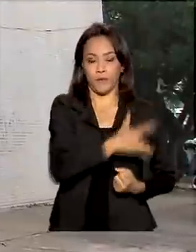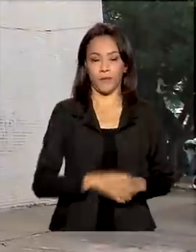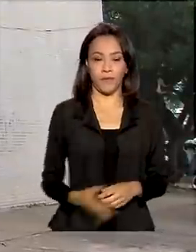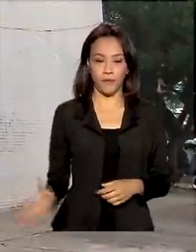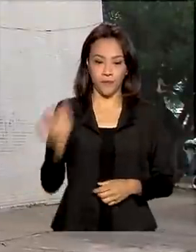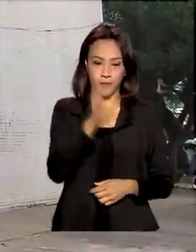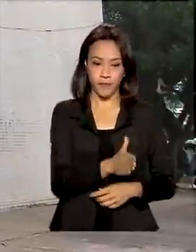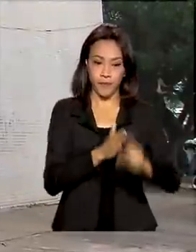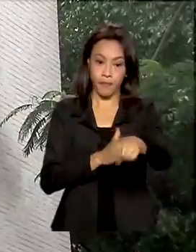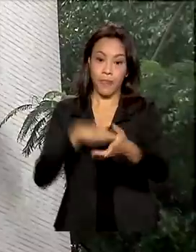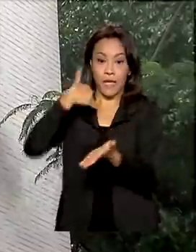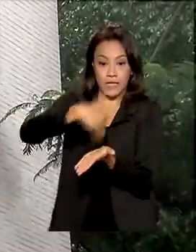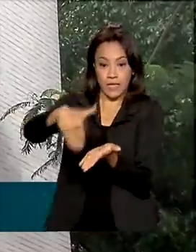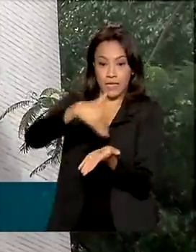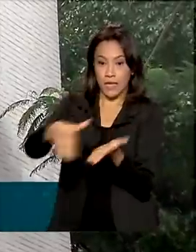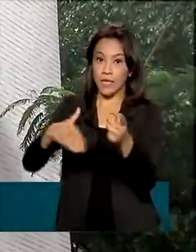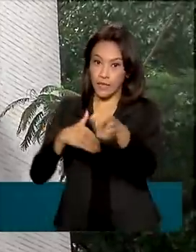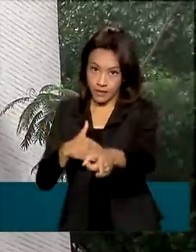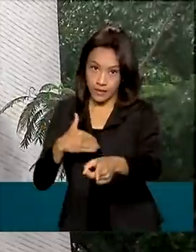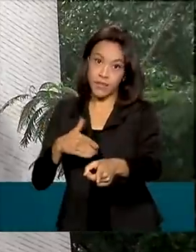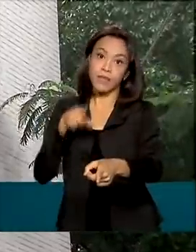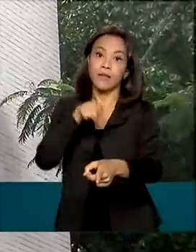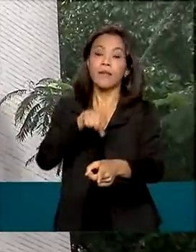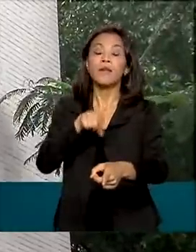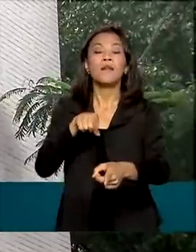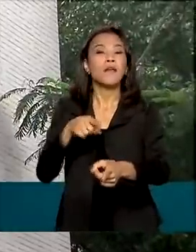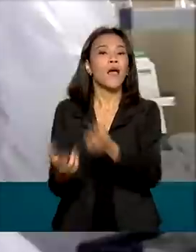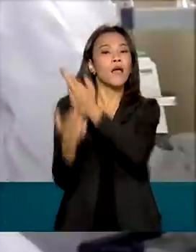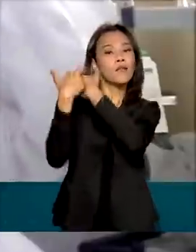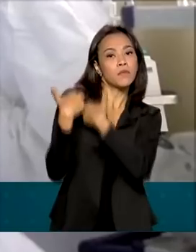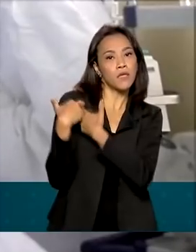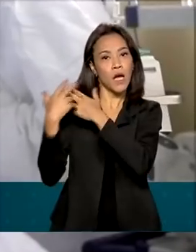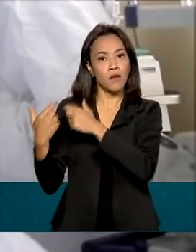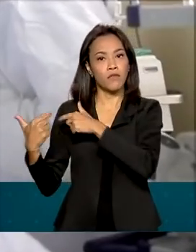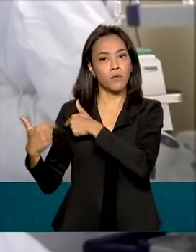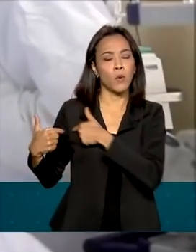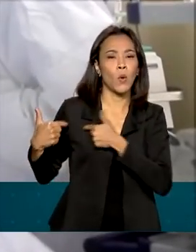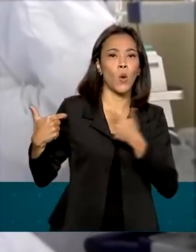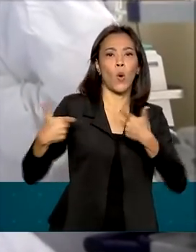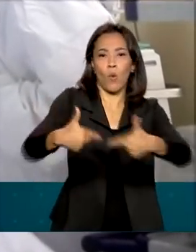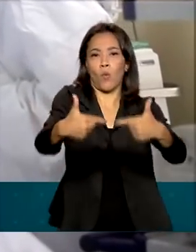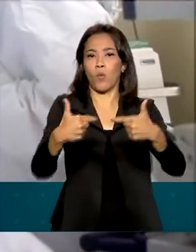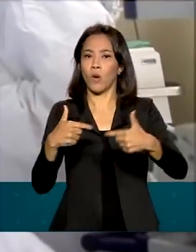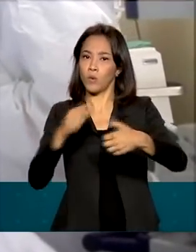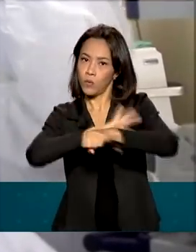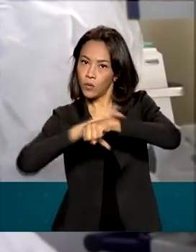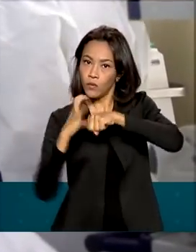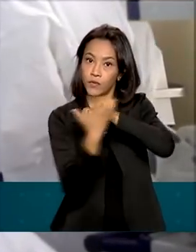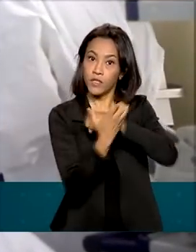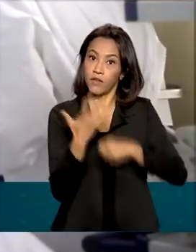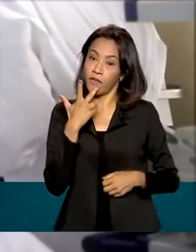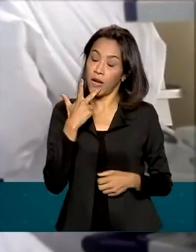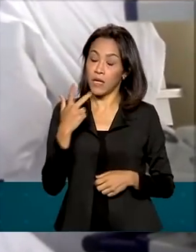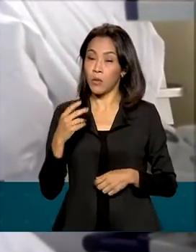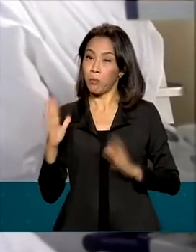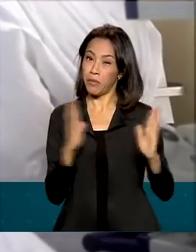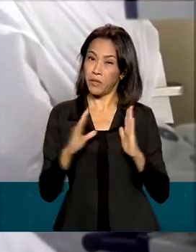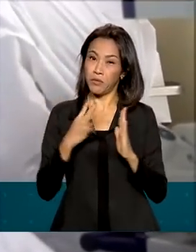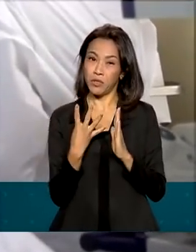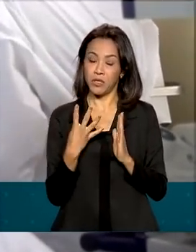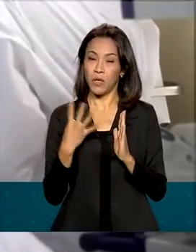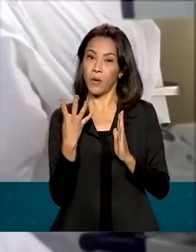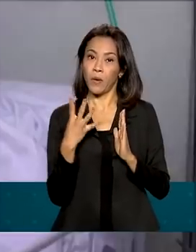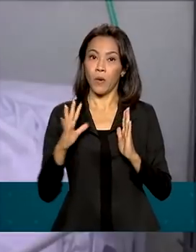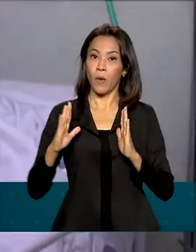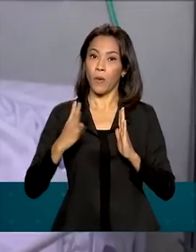Secretaria Extraordinária de Enfrentamento à Covid-19 vai definir se o prazo de quarentena para sintomáticos já